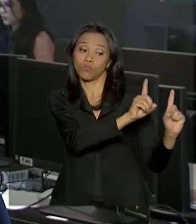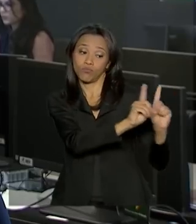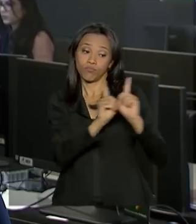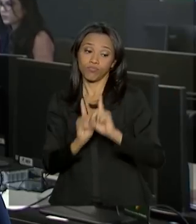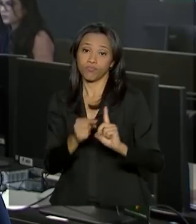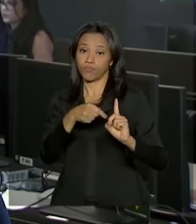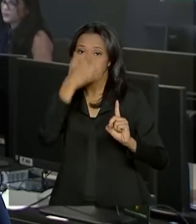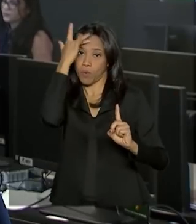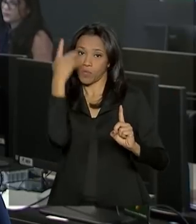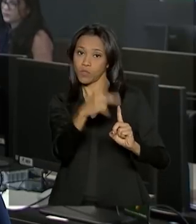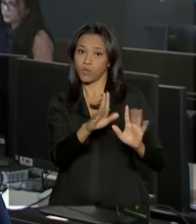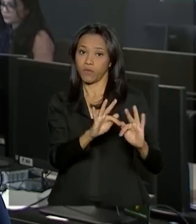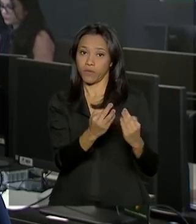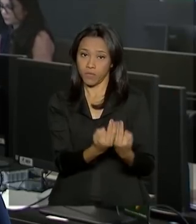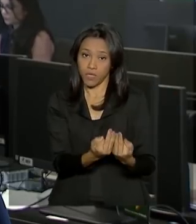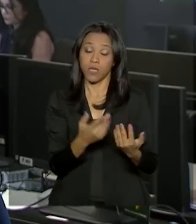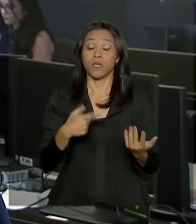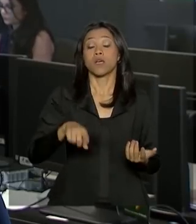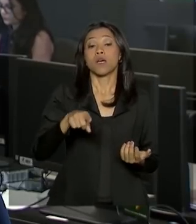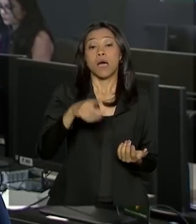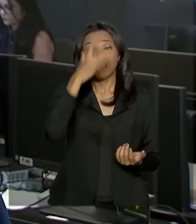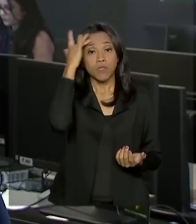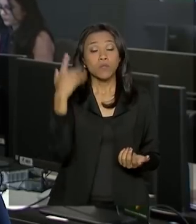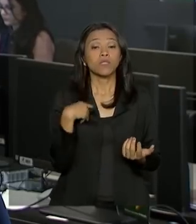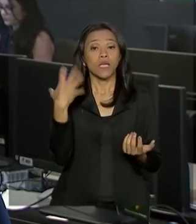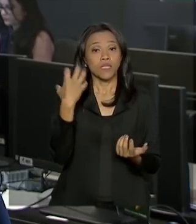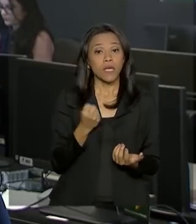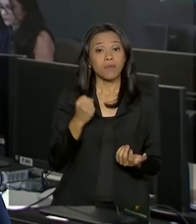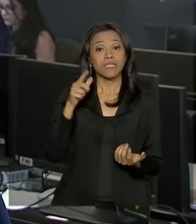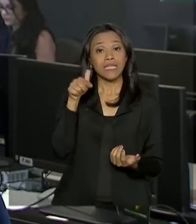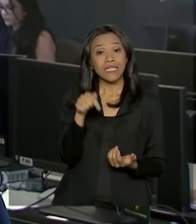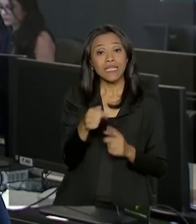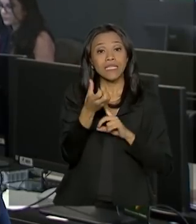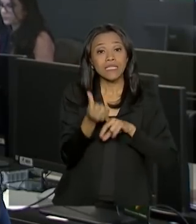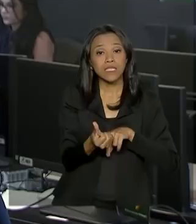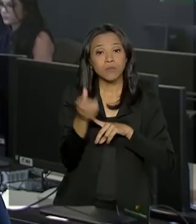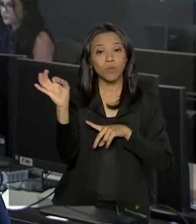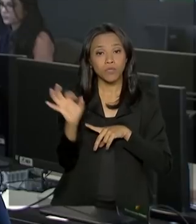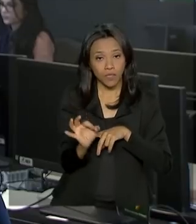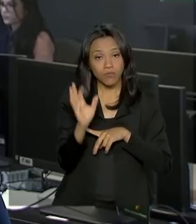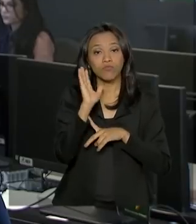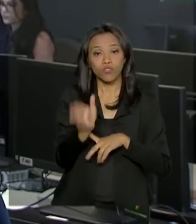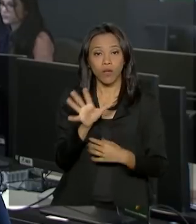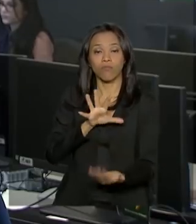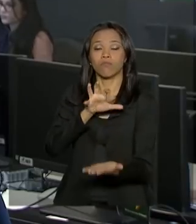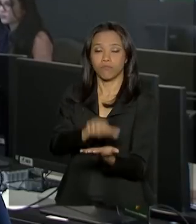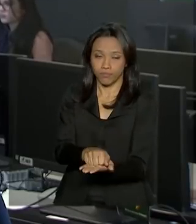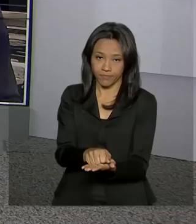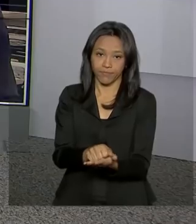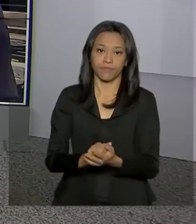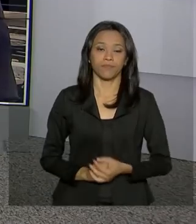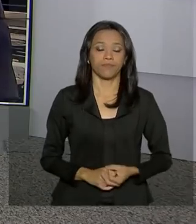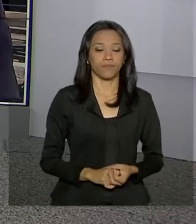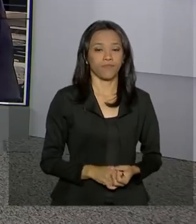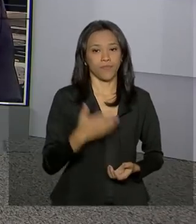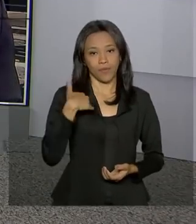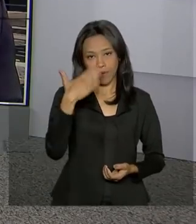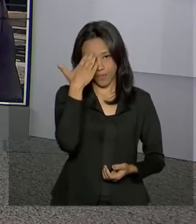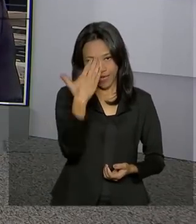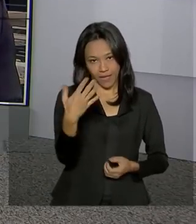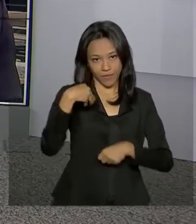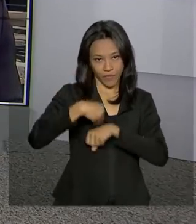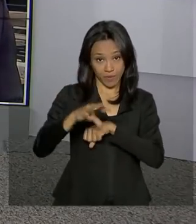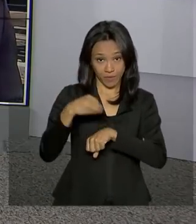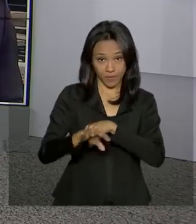milhões e 600 mil pessoas que recebem o BPC, 76% já se cadastraram. Carla. Obrigada pelas suas